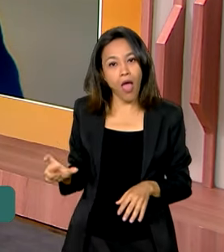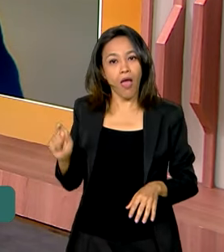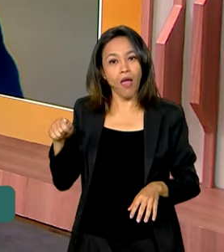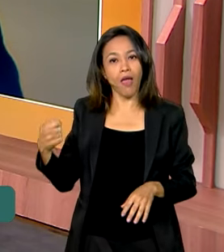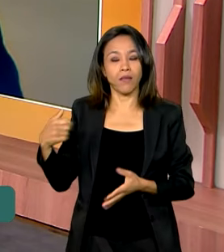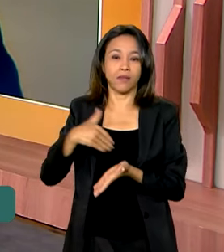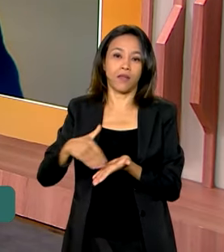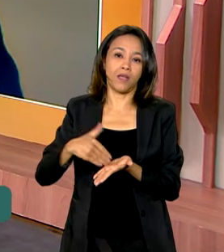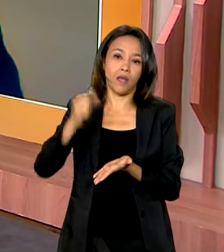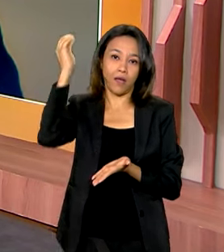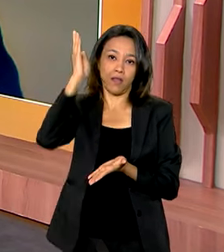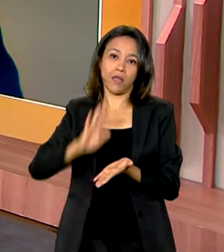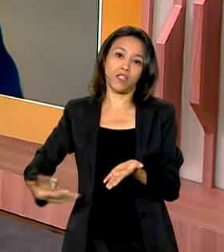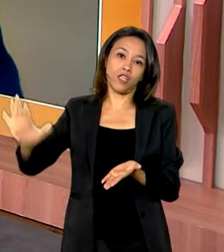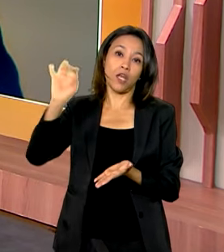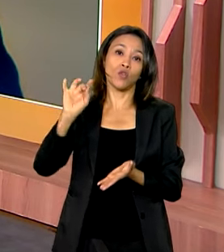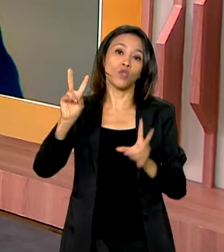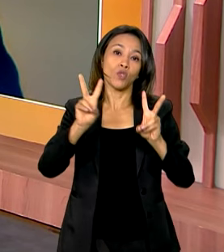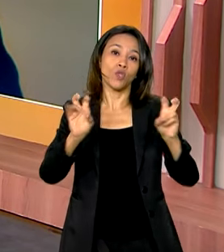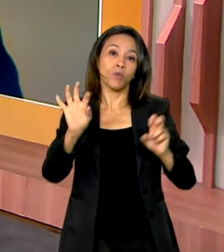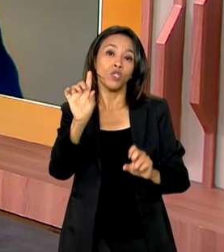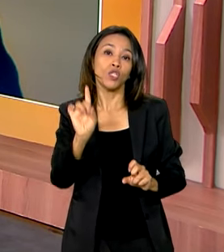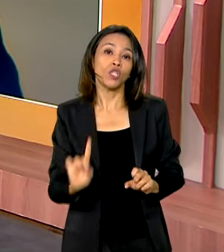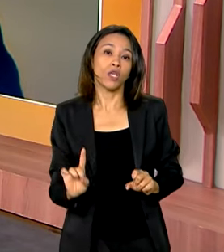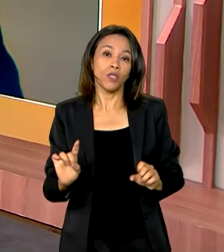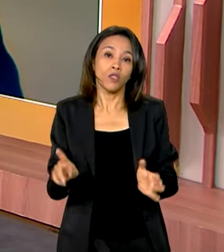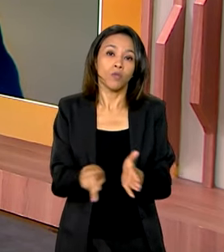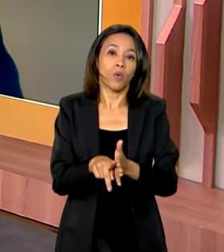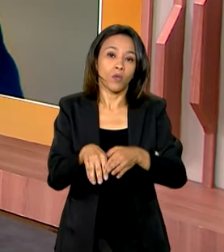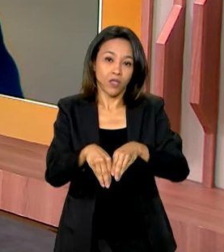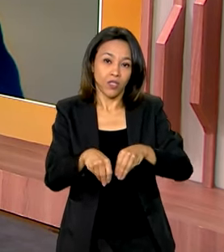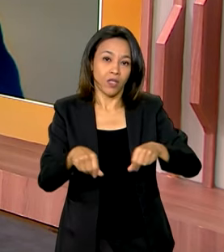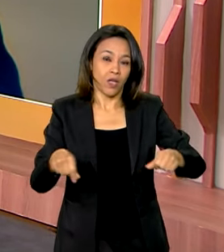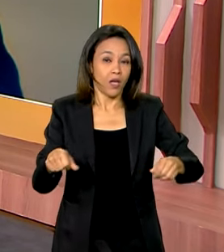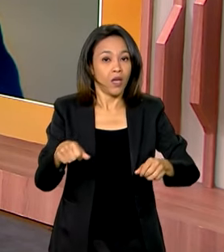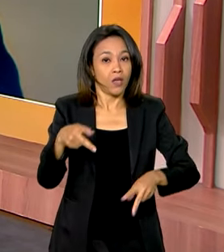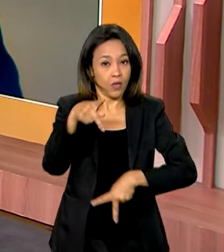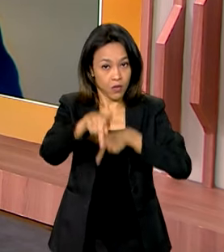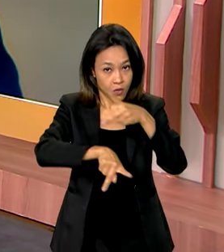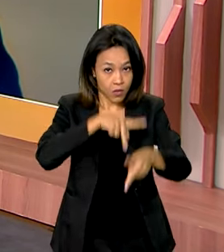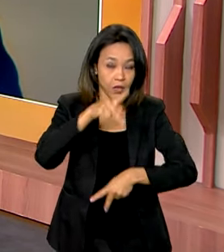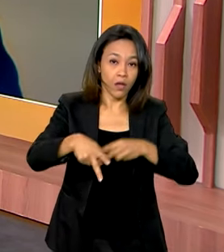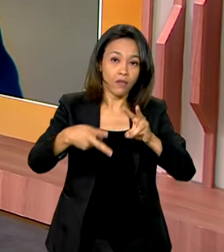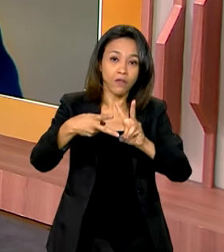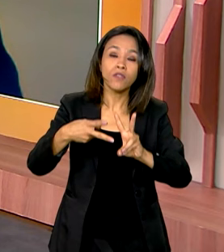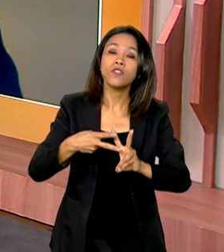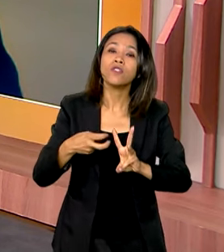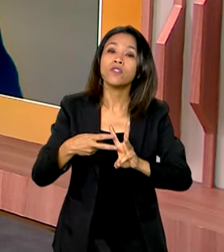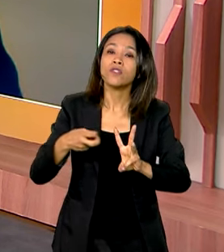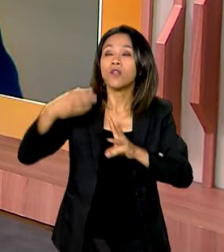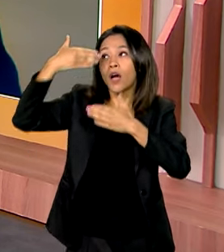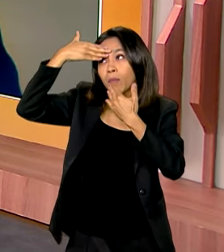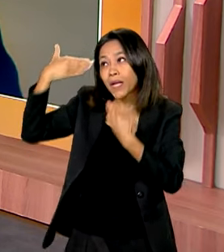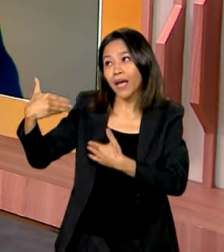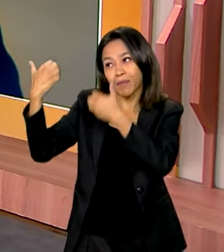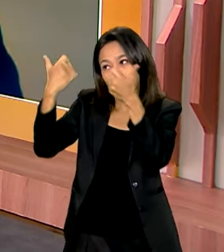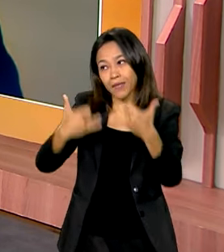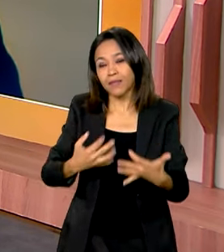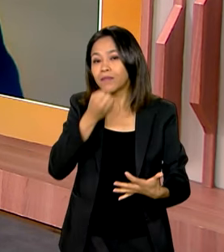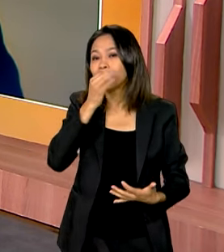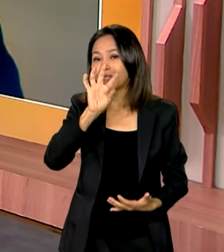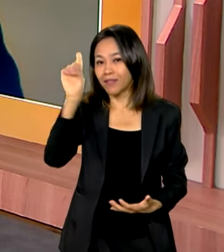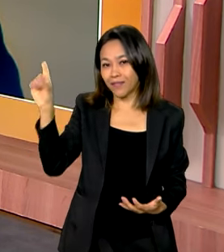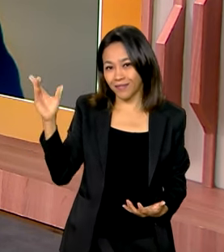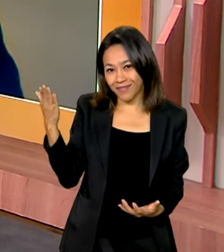de Direitos Territoriais do Ministério dos Povos Indígenas. Muito obrigada pelas explicações e um bom dia para o senhor.